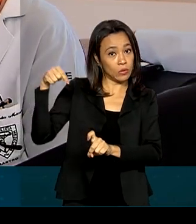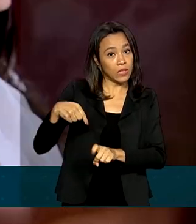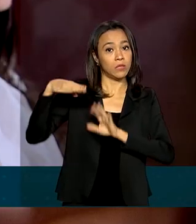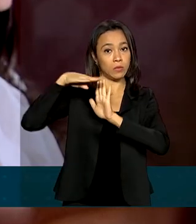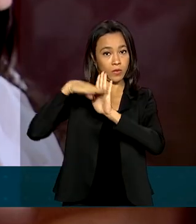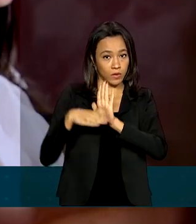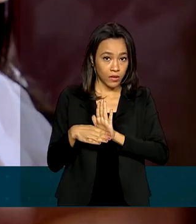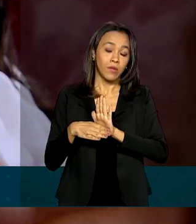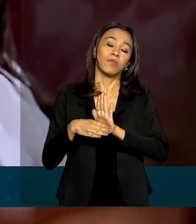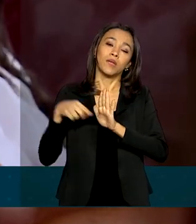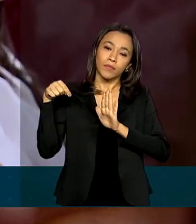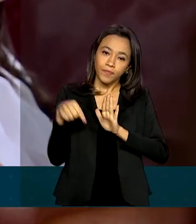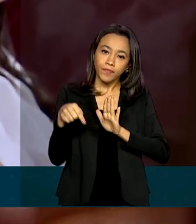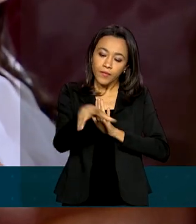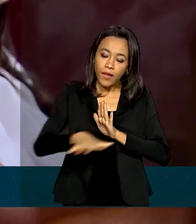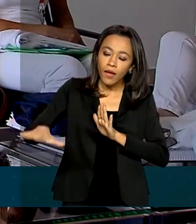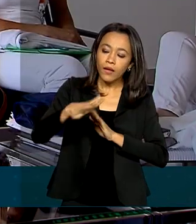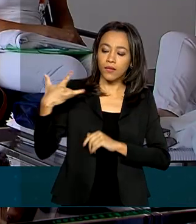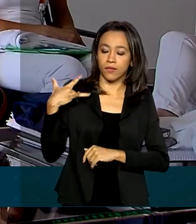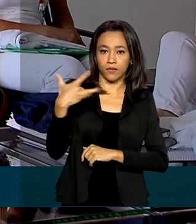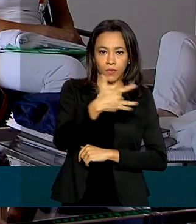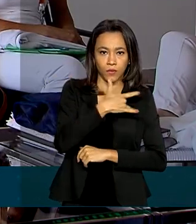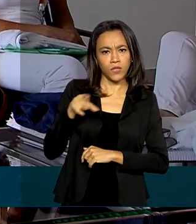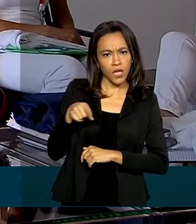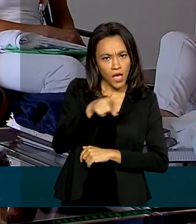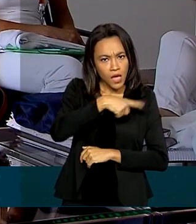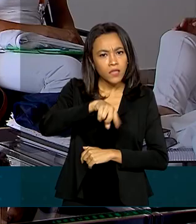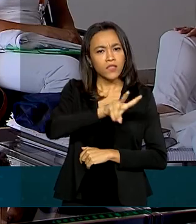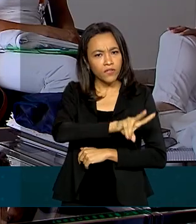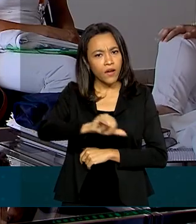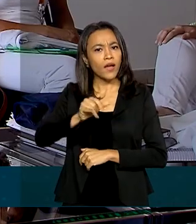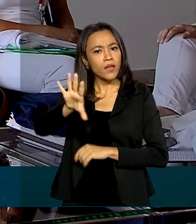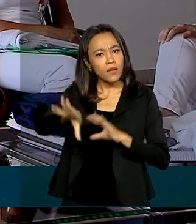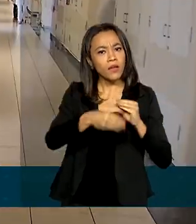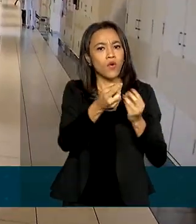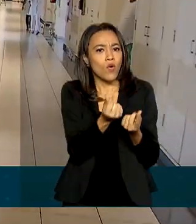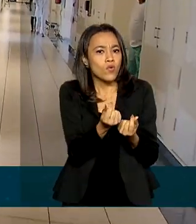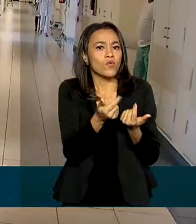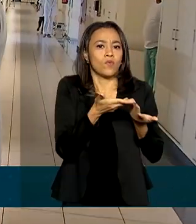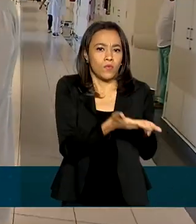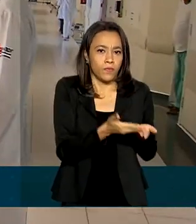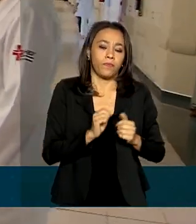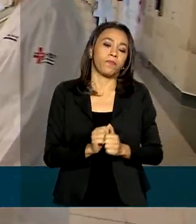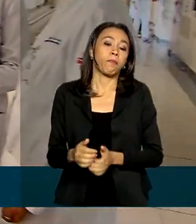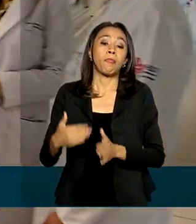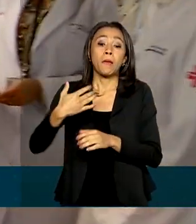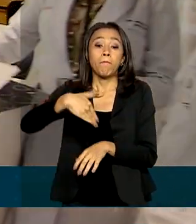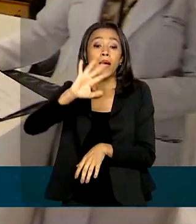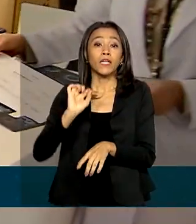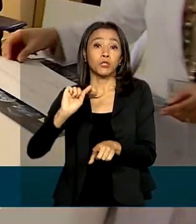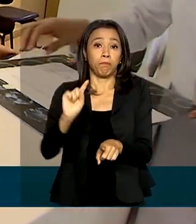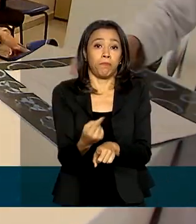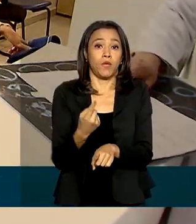Comigo, residentes na área de saúde, que vão receber o bônus. E mais de mil alunos de